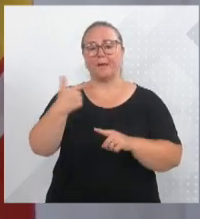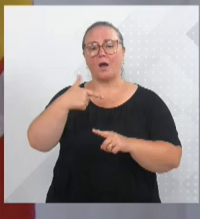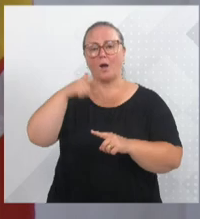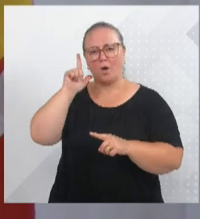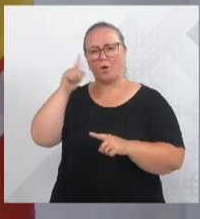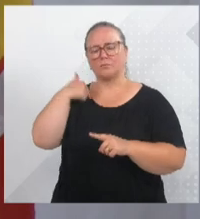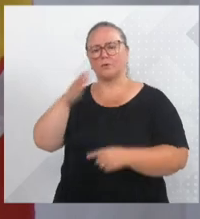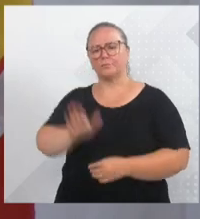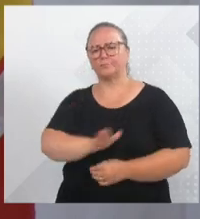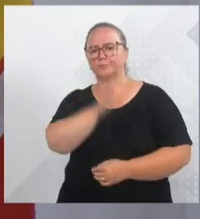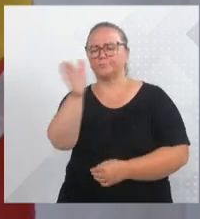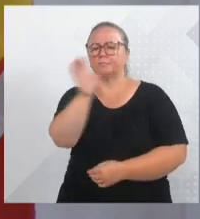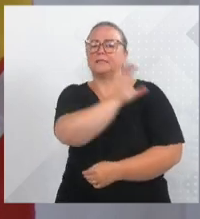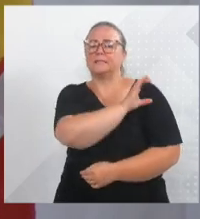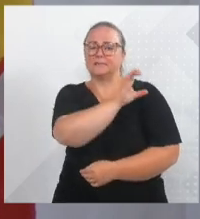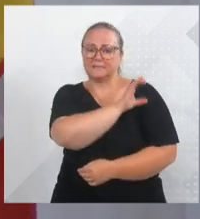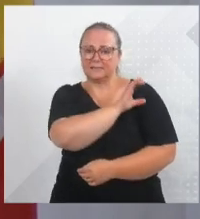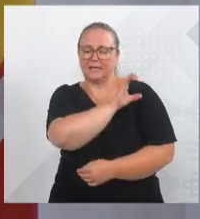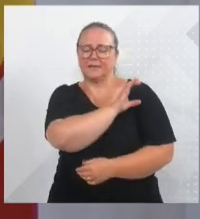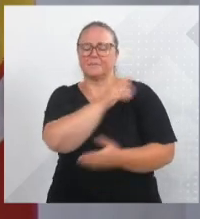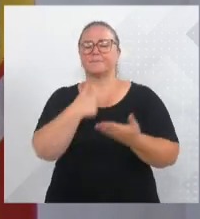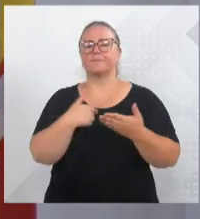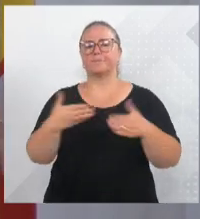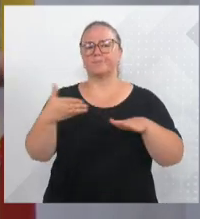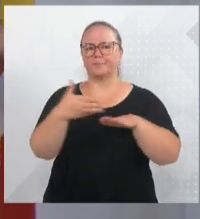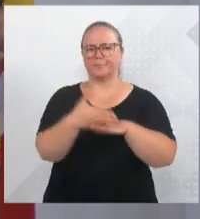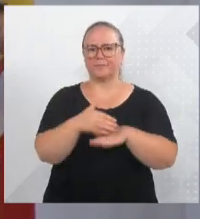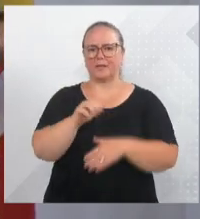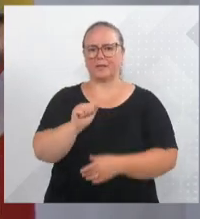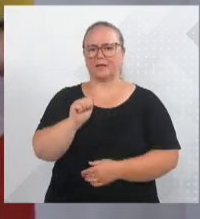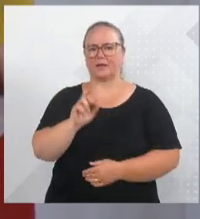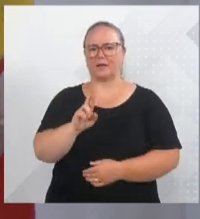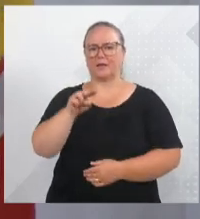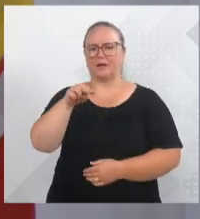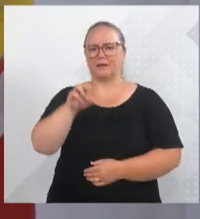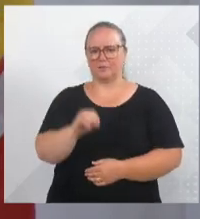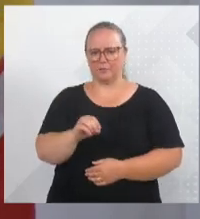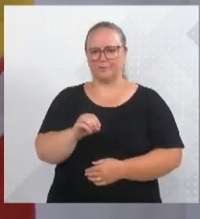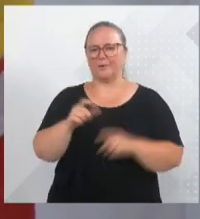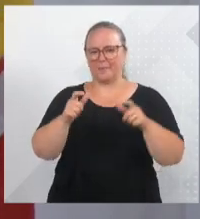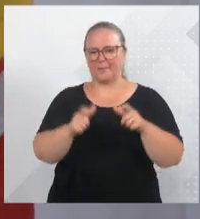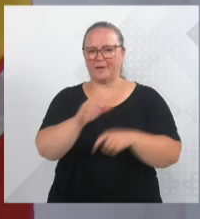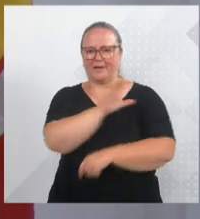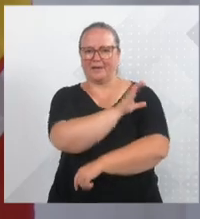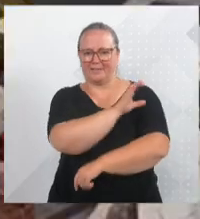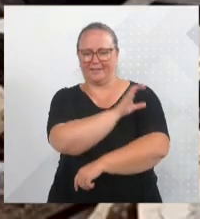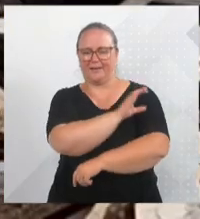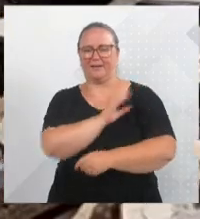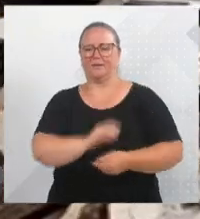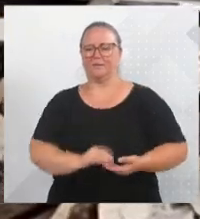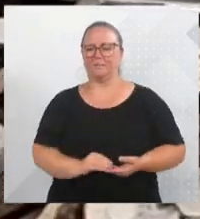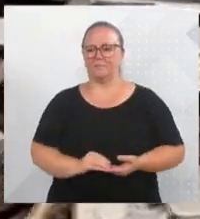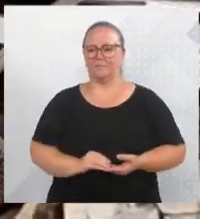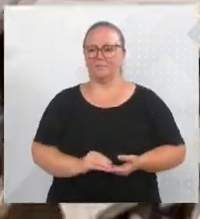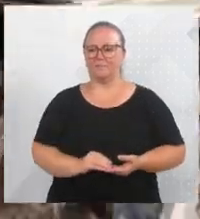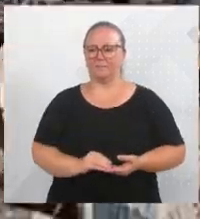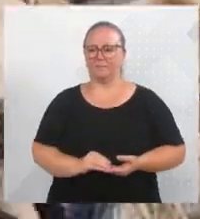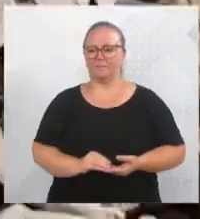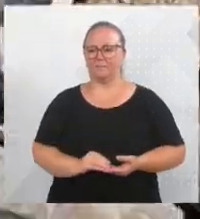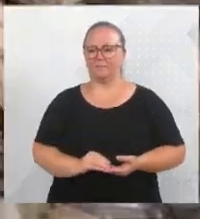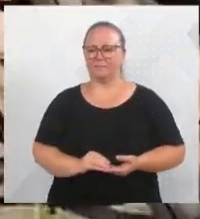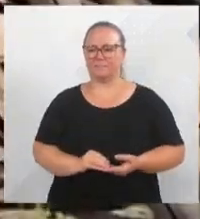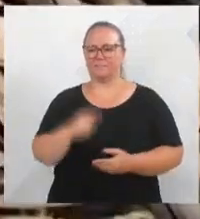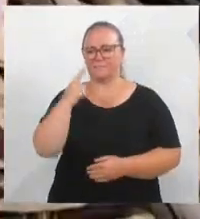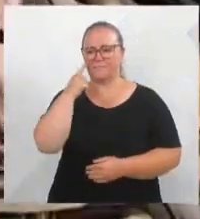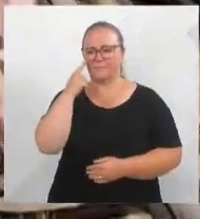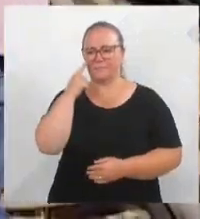centros de educação infantil, estive no centro Arno Bernal, se o TVL puder fazer a gentileza, TVL de soltar a imagem aqui enquanto eu posso falar. Olha só, esse